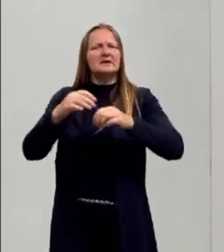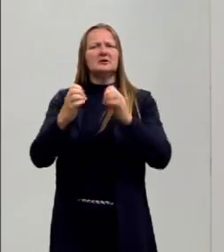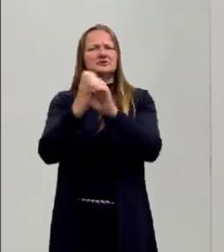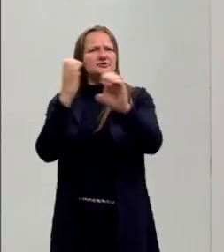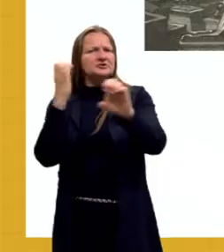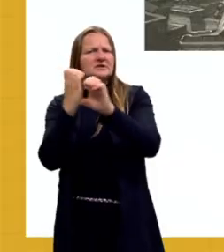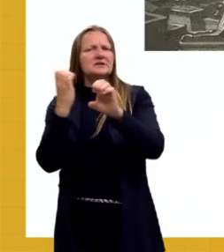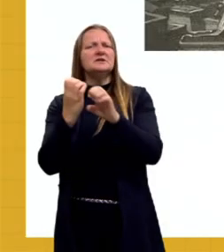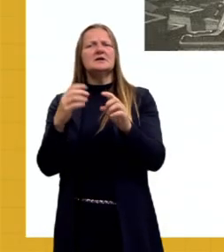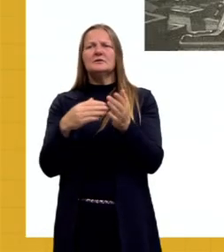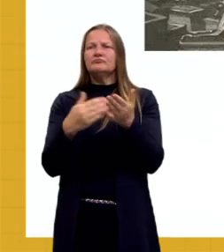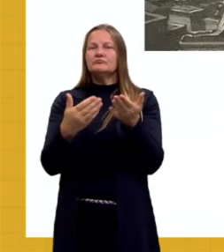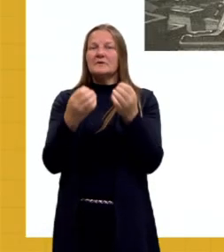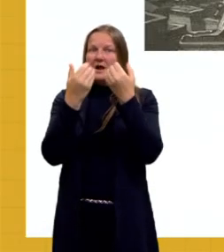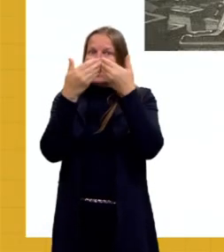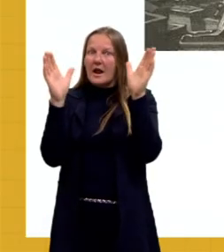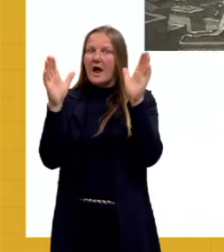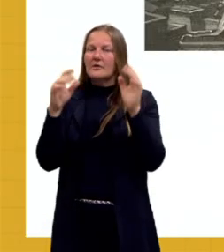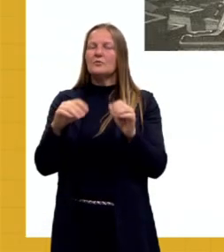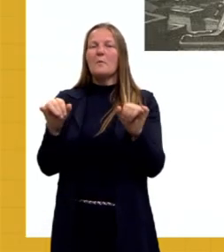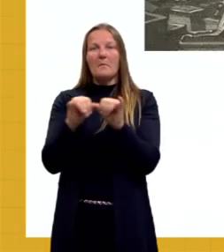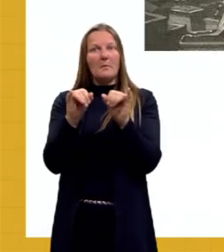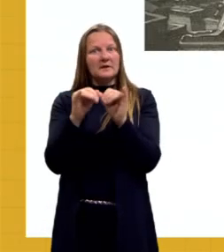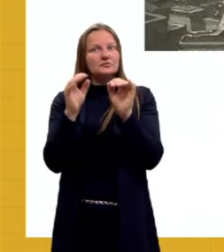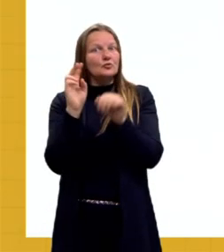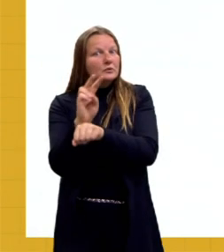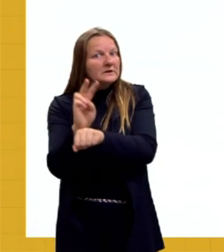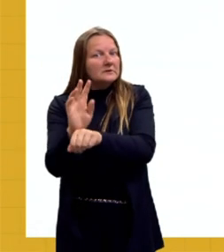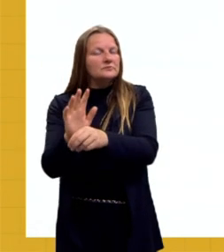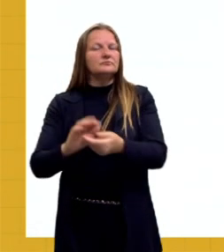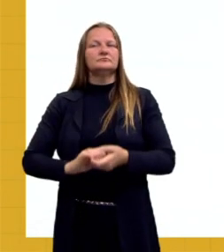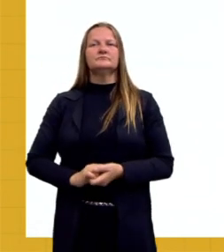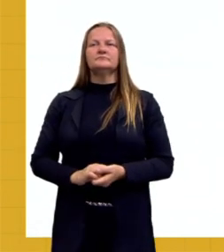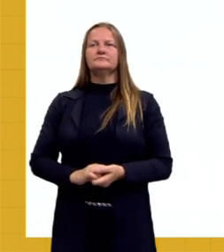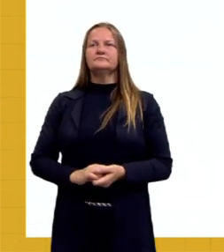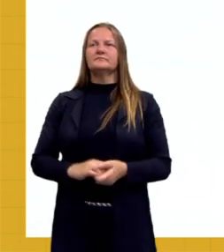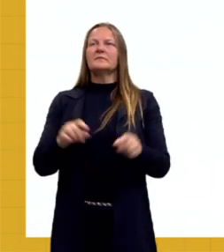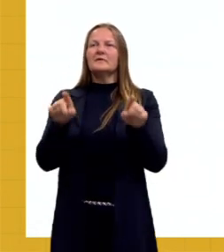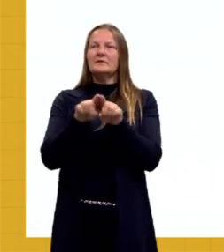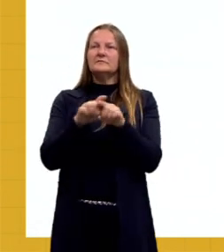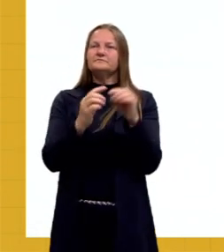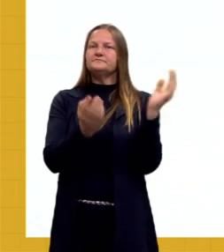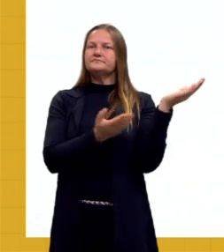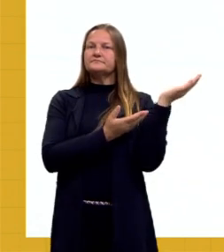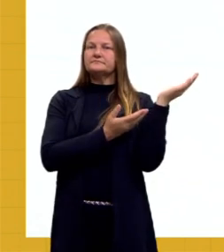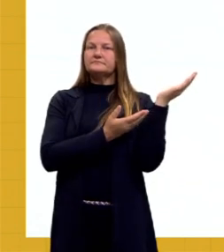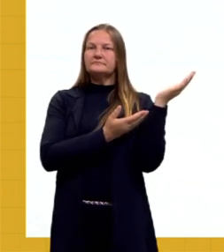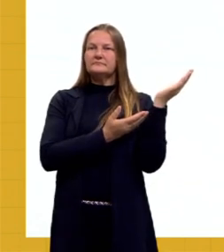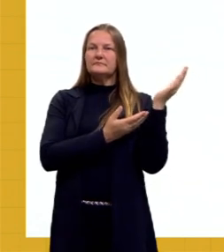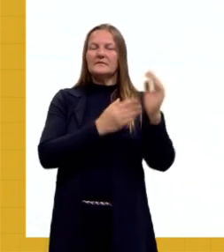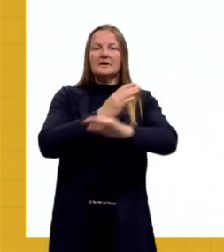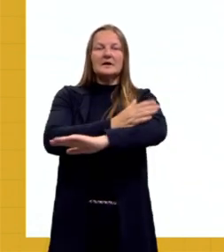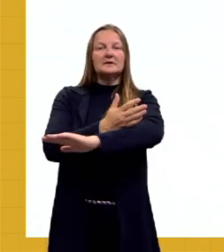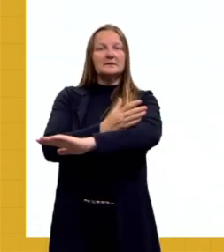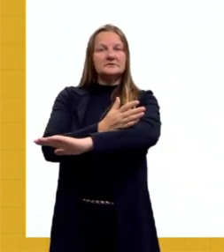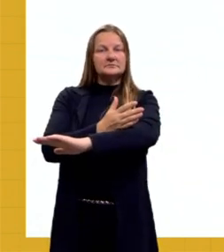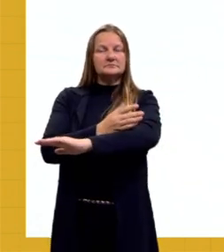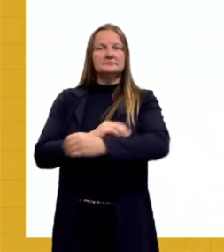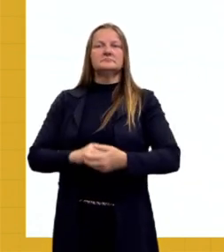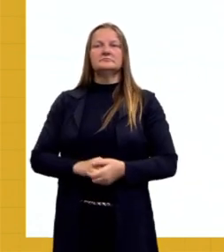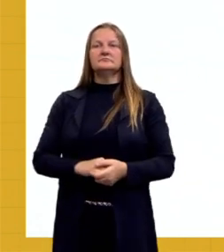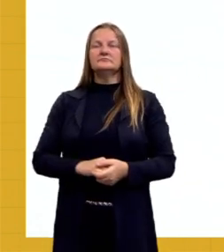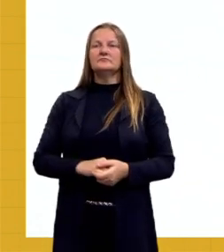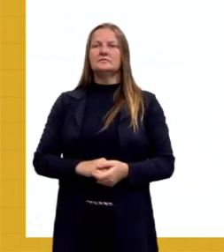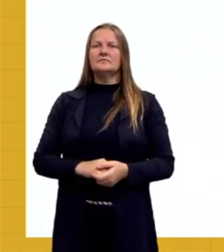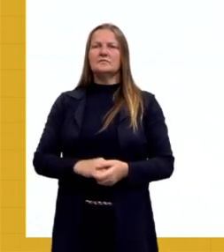engenharia. A gente tem que deixar essas bobeiras de lado. Falar também das mulheres na Idade Média. E aqui é interessante,